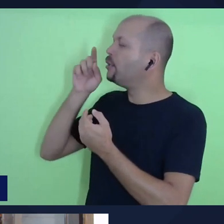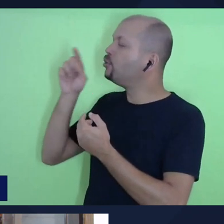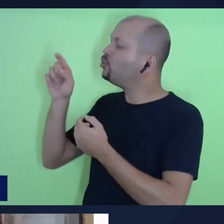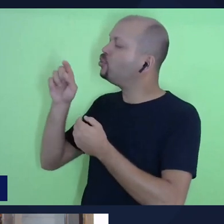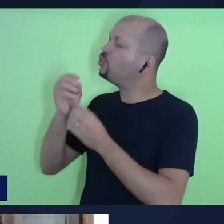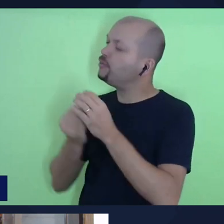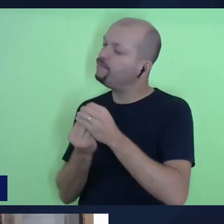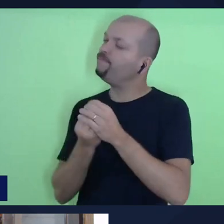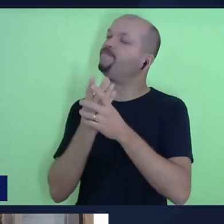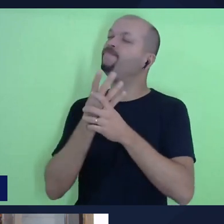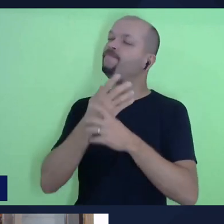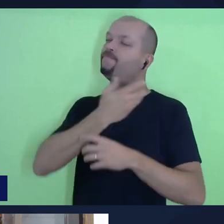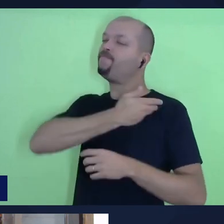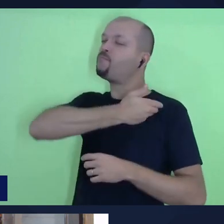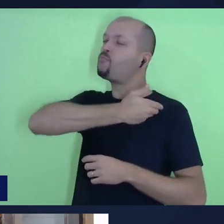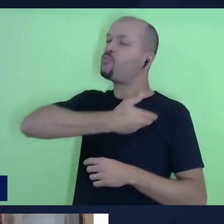mais